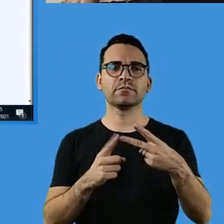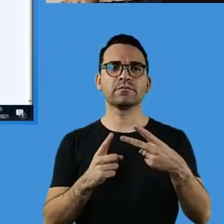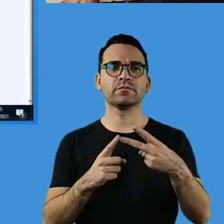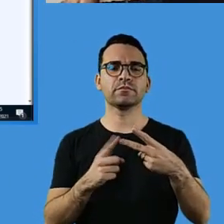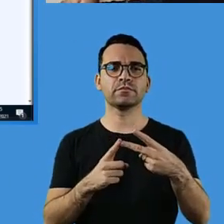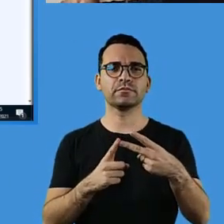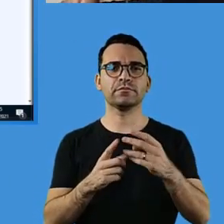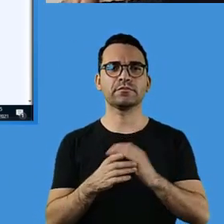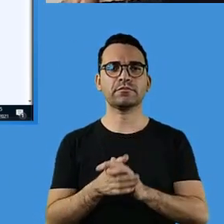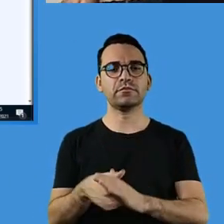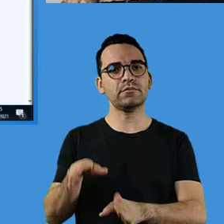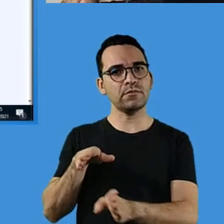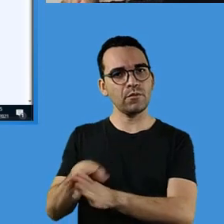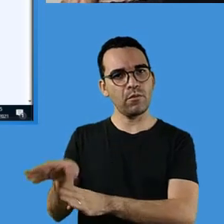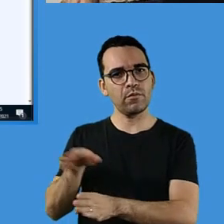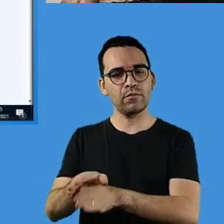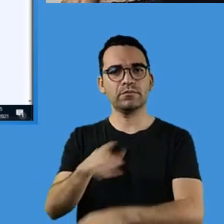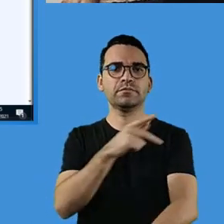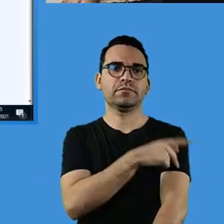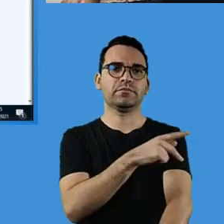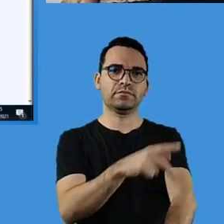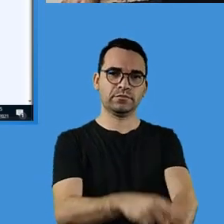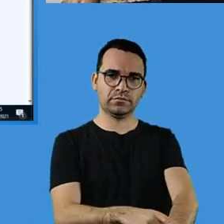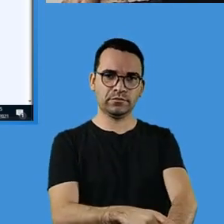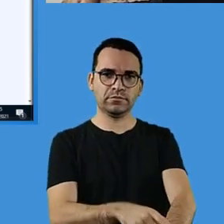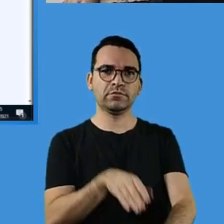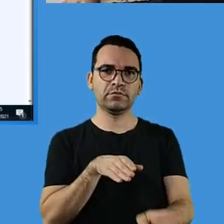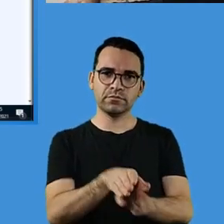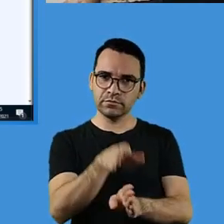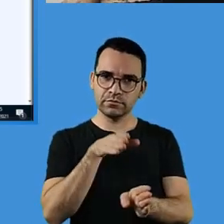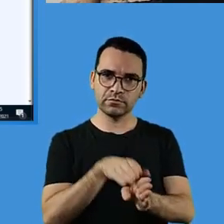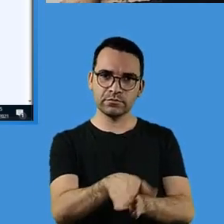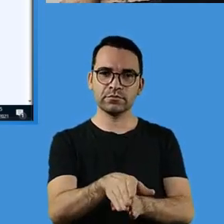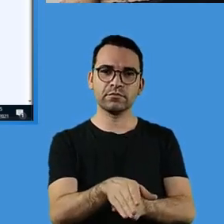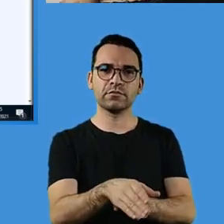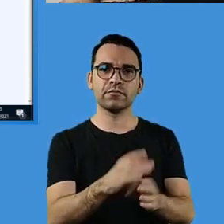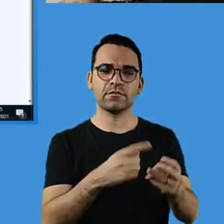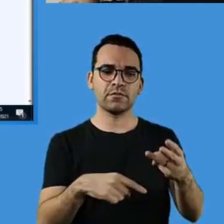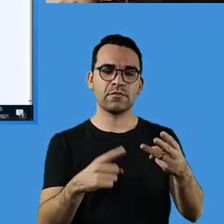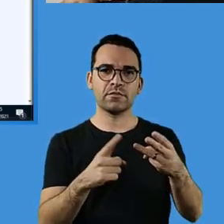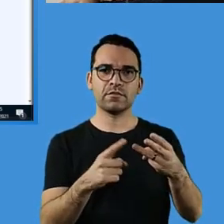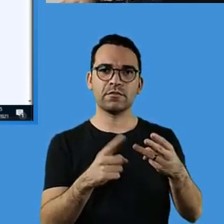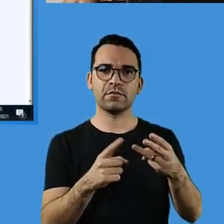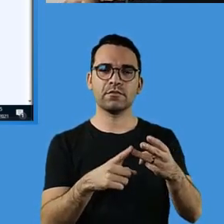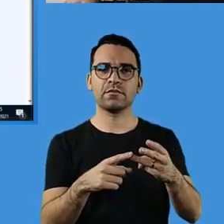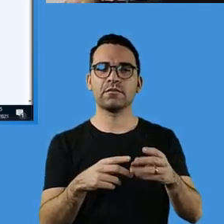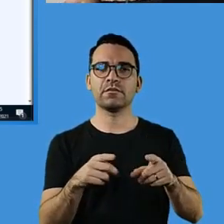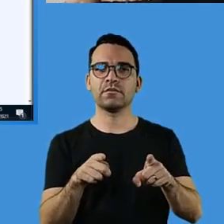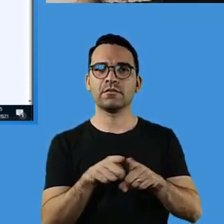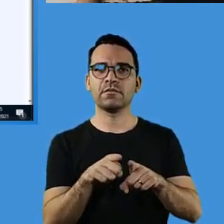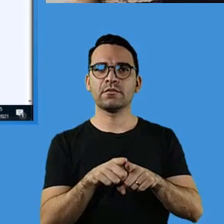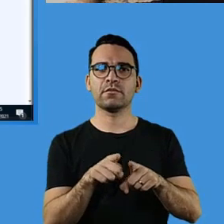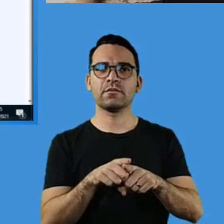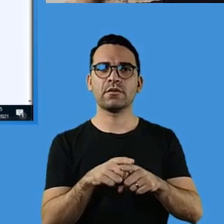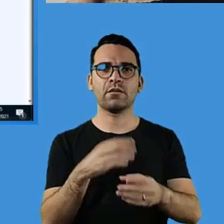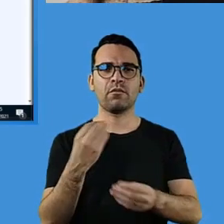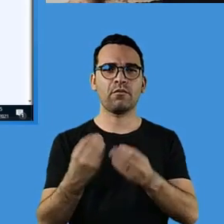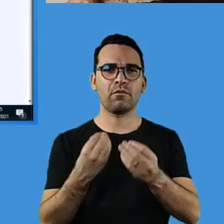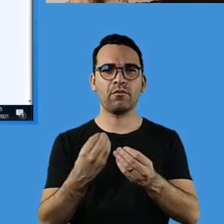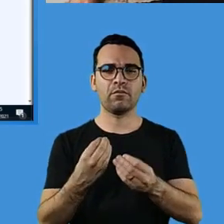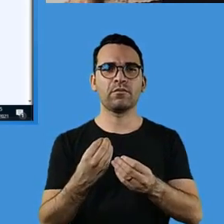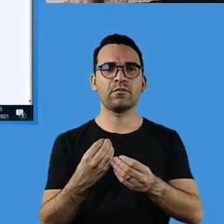a sessão de orientações pedagógicas, e a sessão de guia de ação